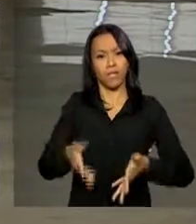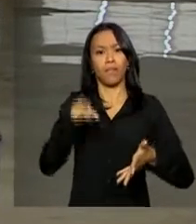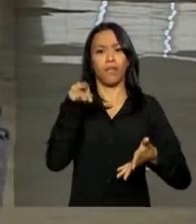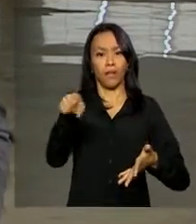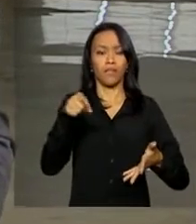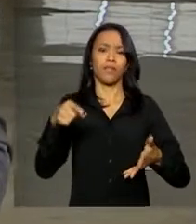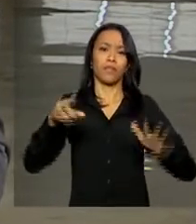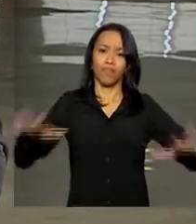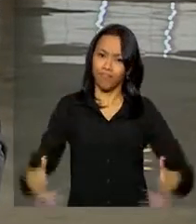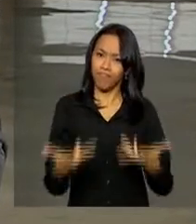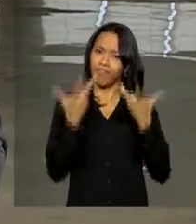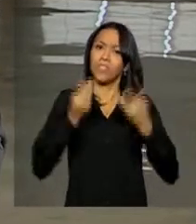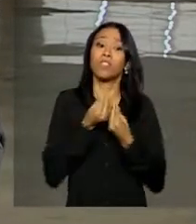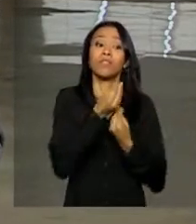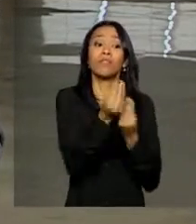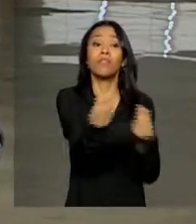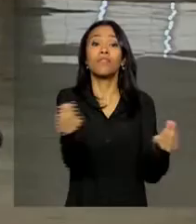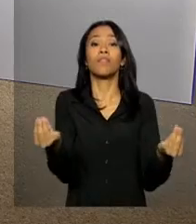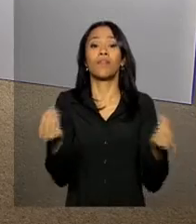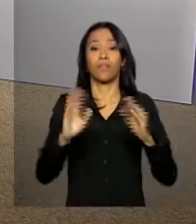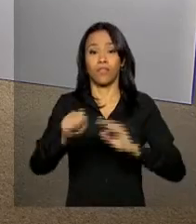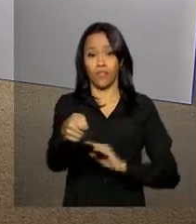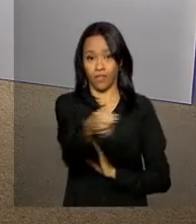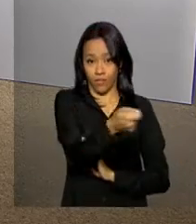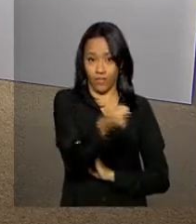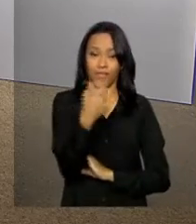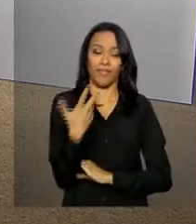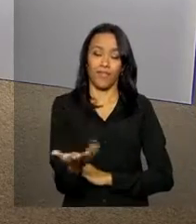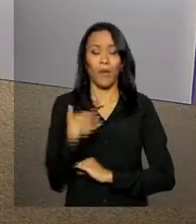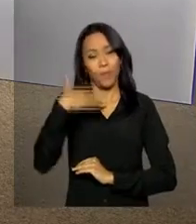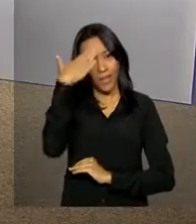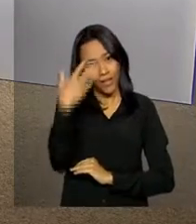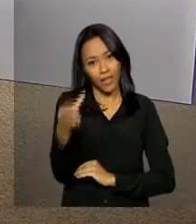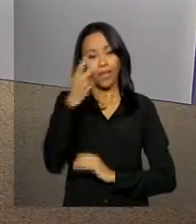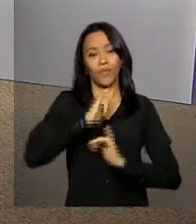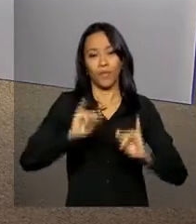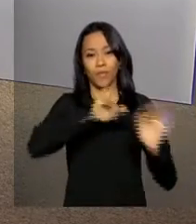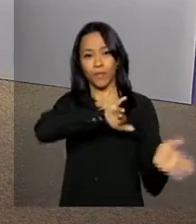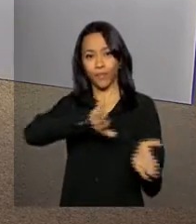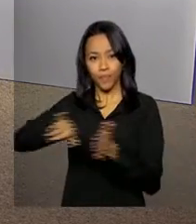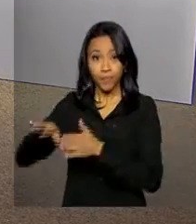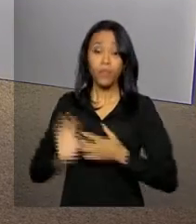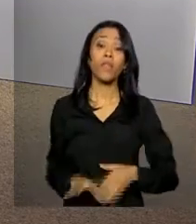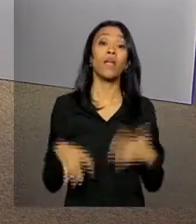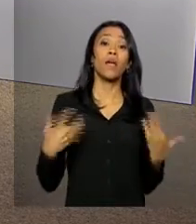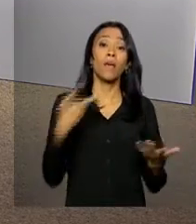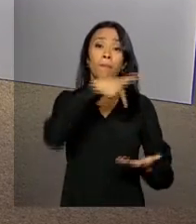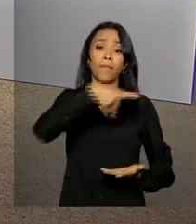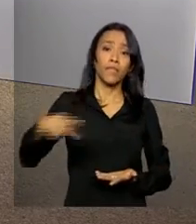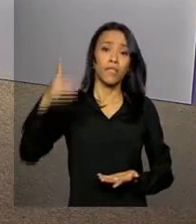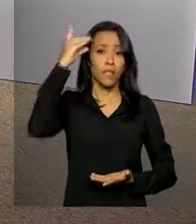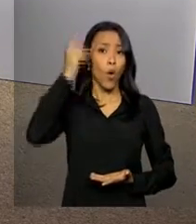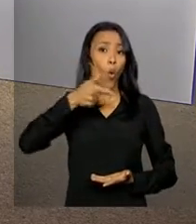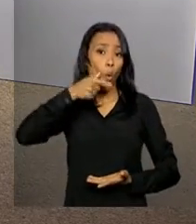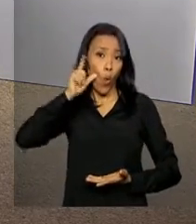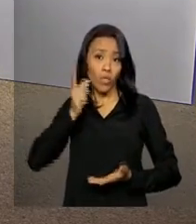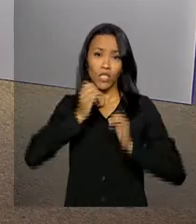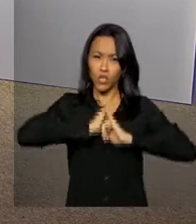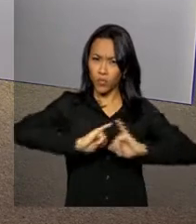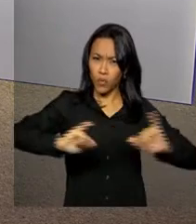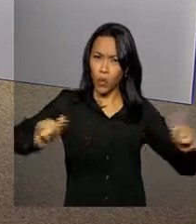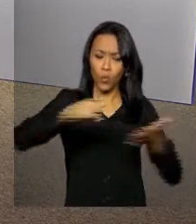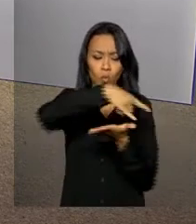cerimônia de entrega dessas moradias. Daniele. Obrigada, Leandro, pelas suas informações. E a presidenta Dilma Rousseff divulgou ontem uma nota